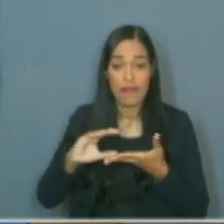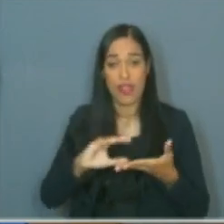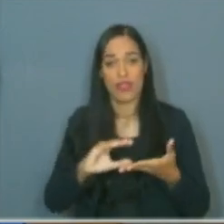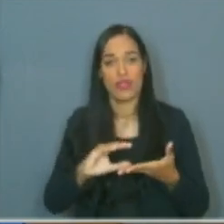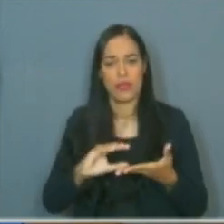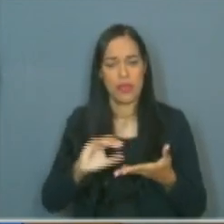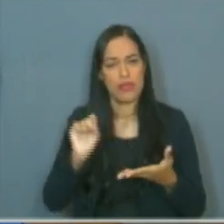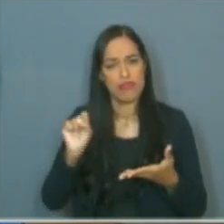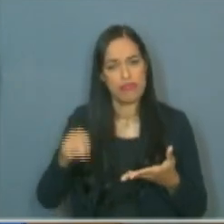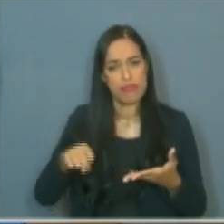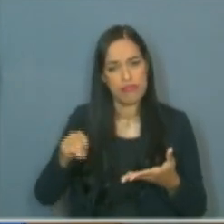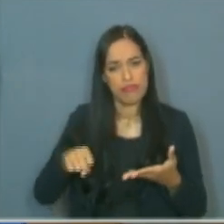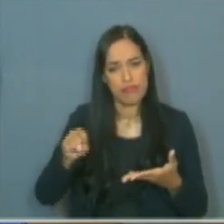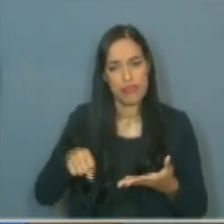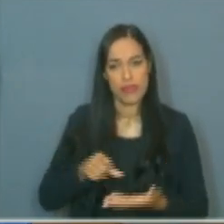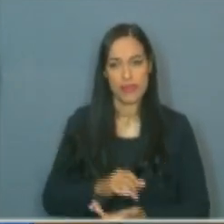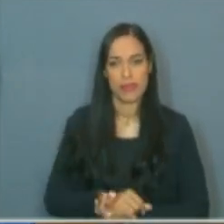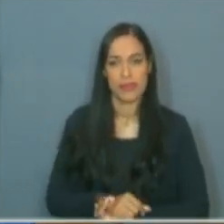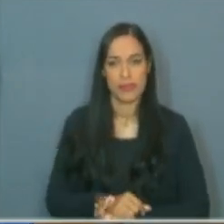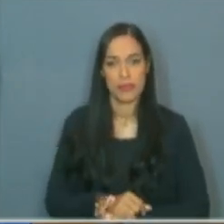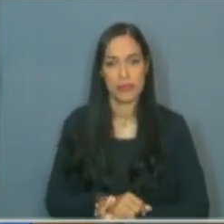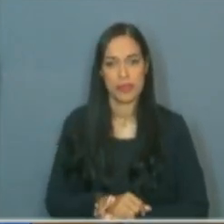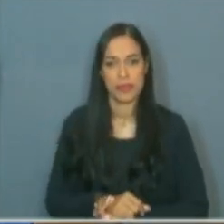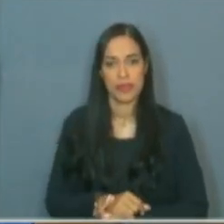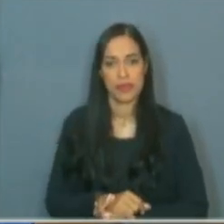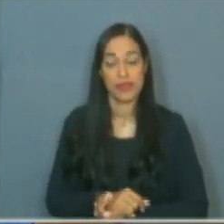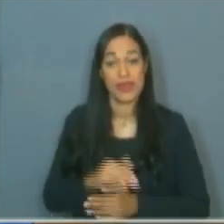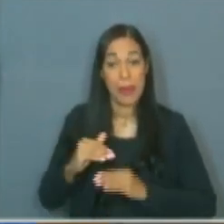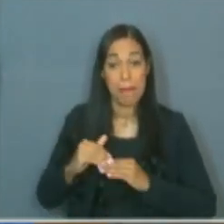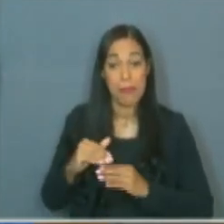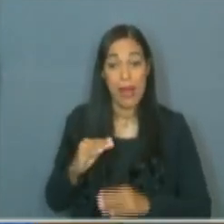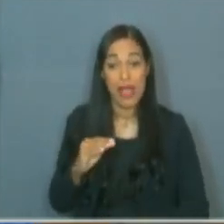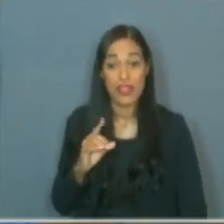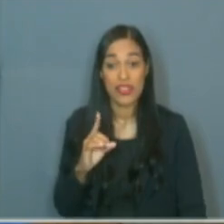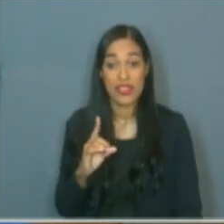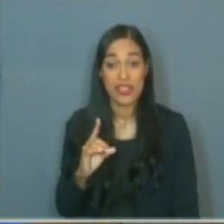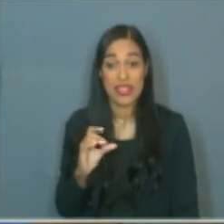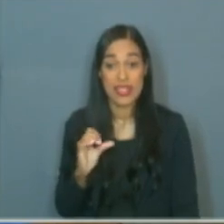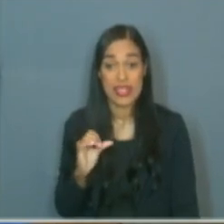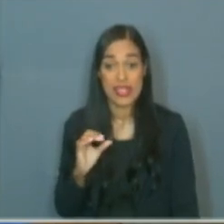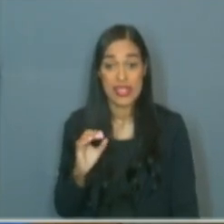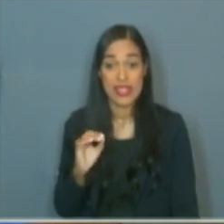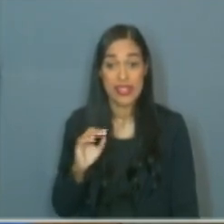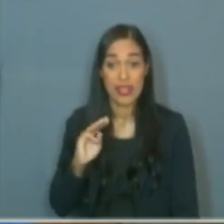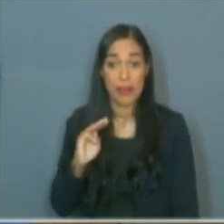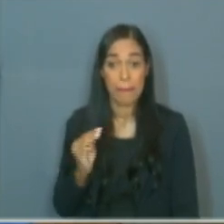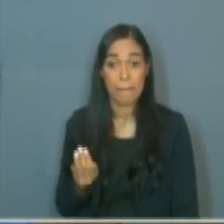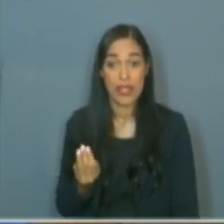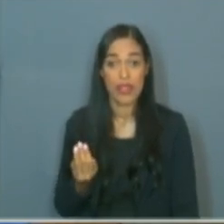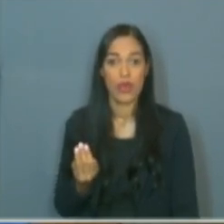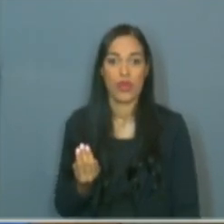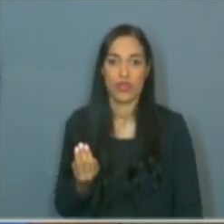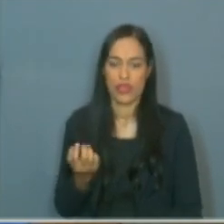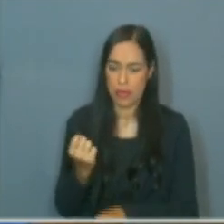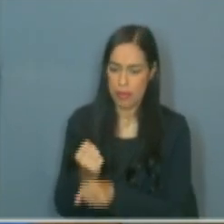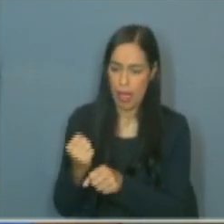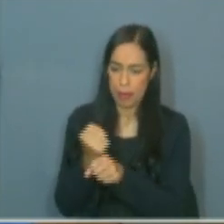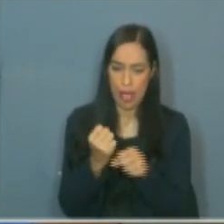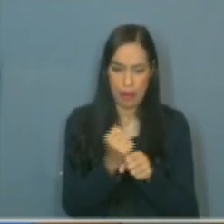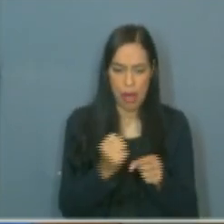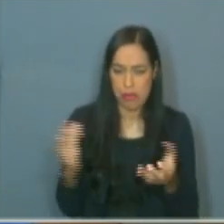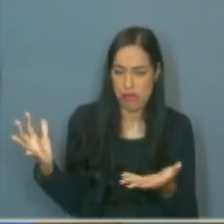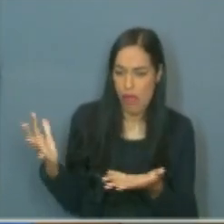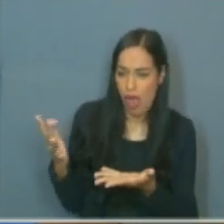significativos, na ordem de mais de 160 milhões de reais em obras de recuperação